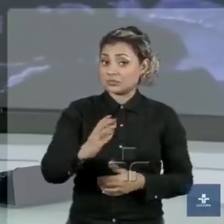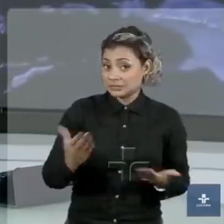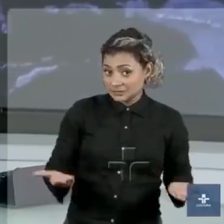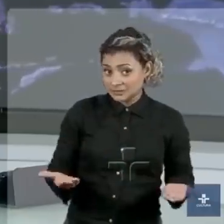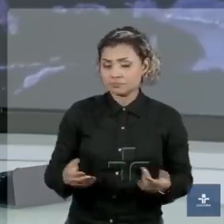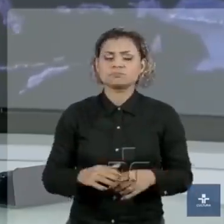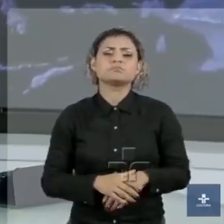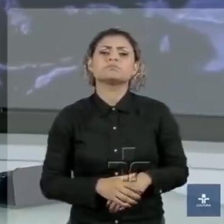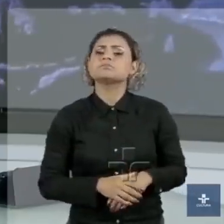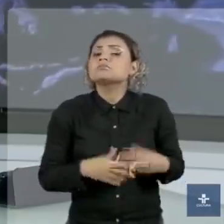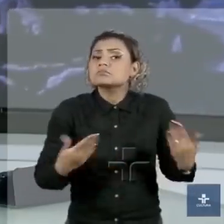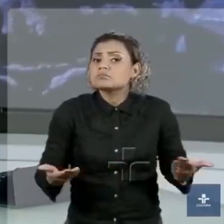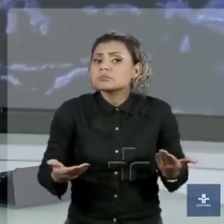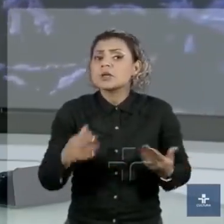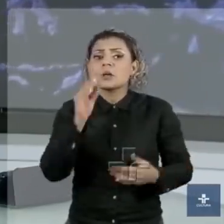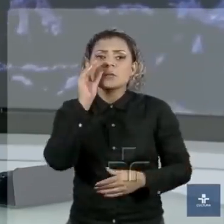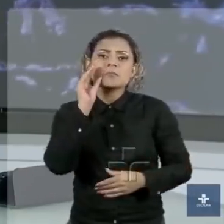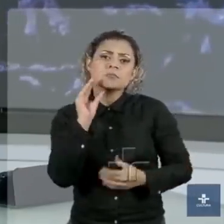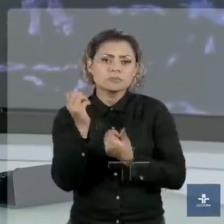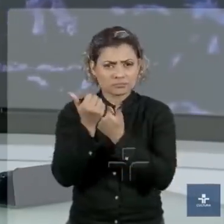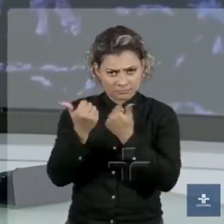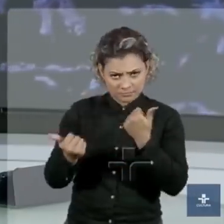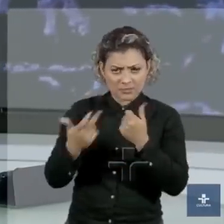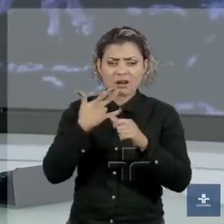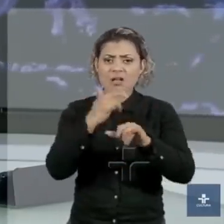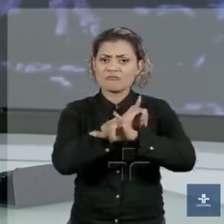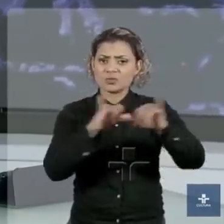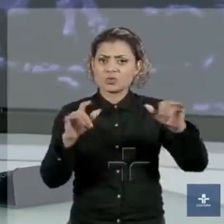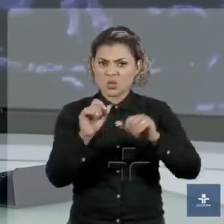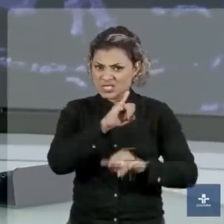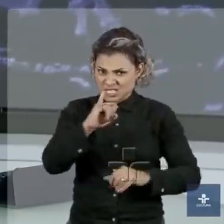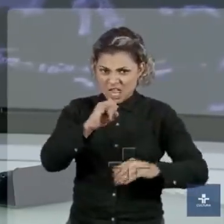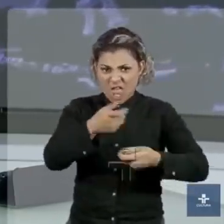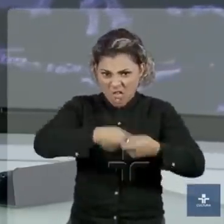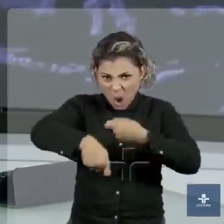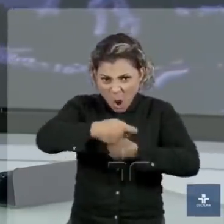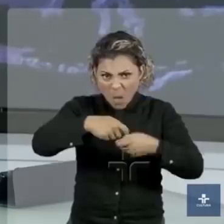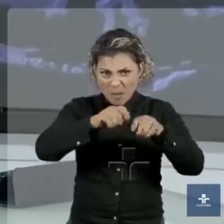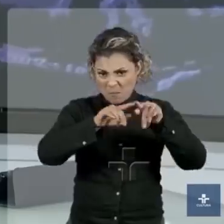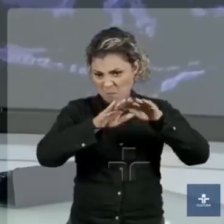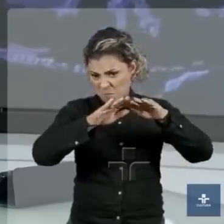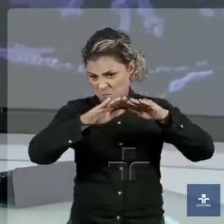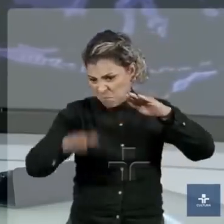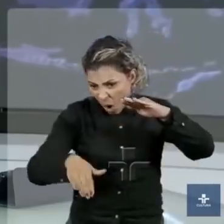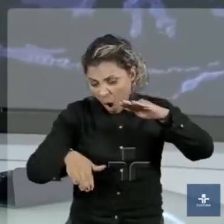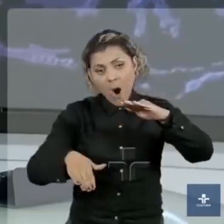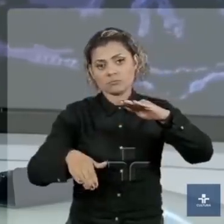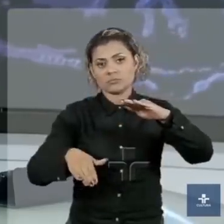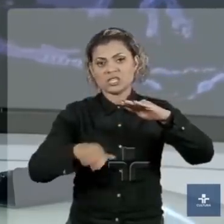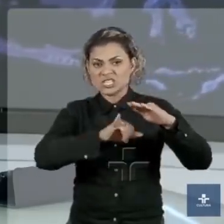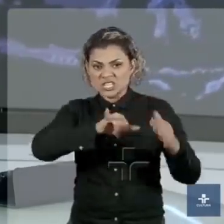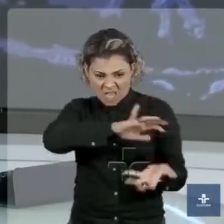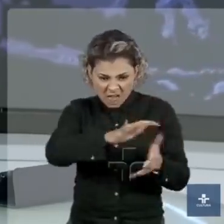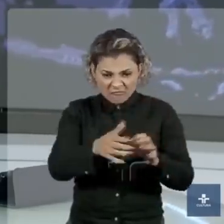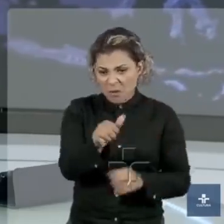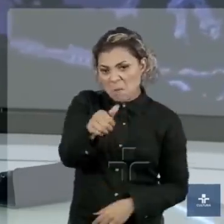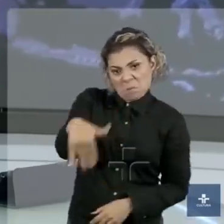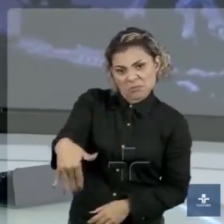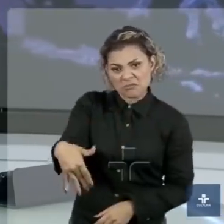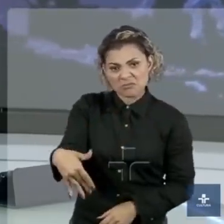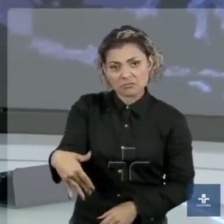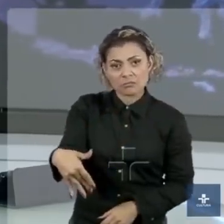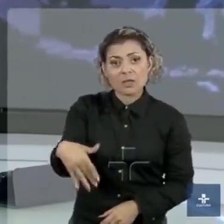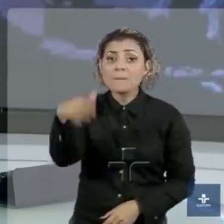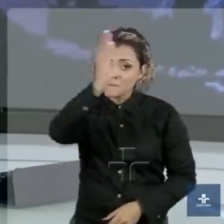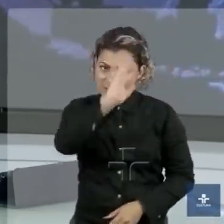Bom, o ministro Paulo Guedes fala que se a economia for menor e a reforma virar uma reforminha, o país